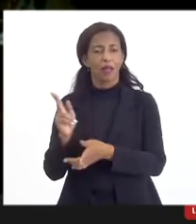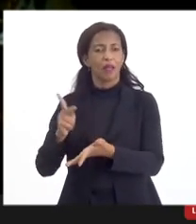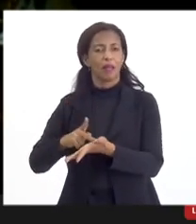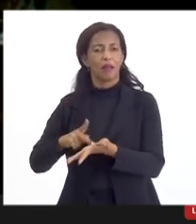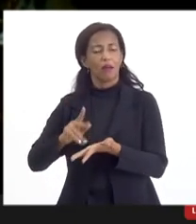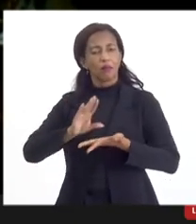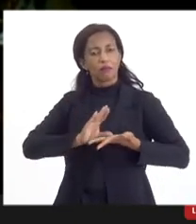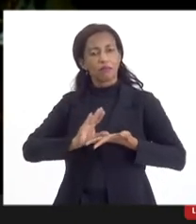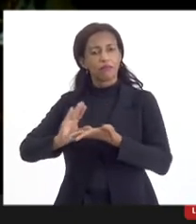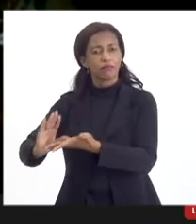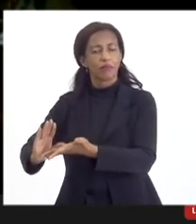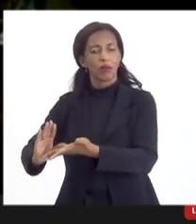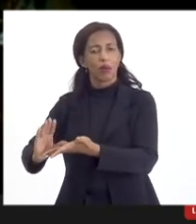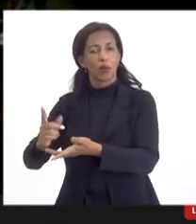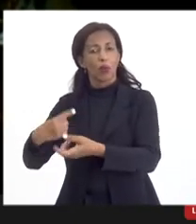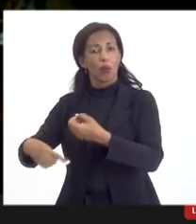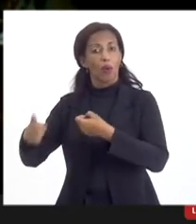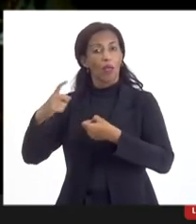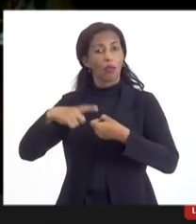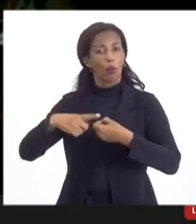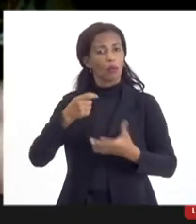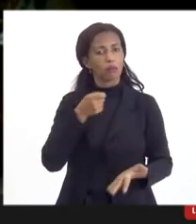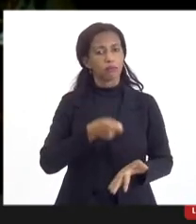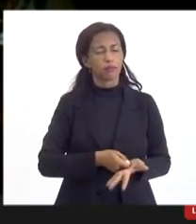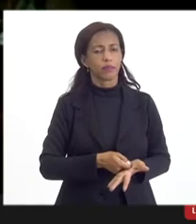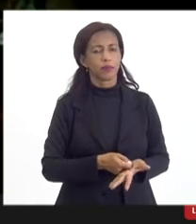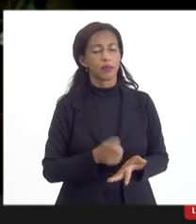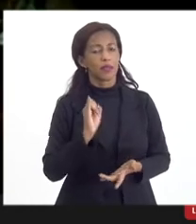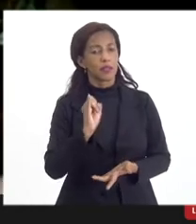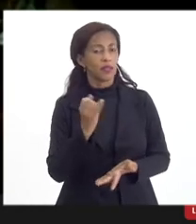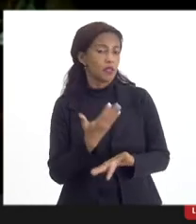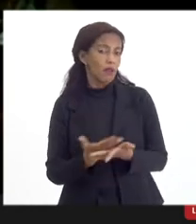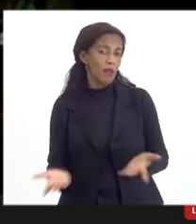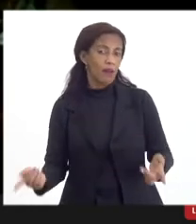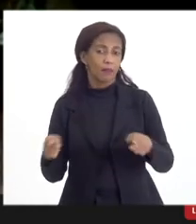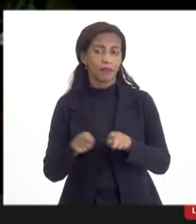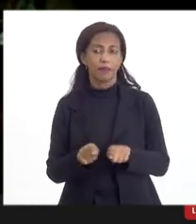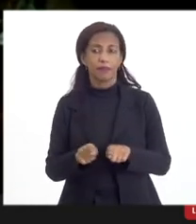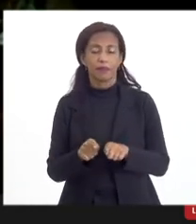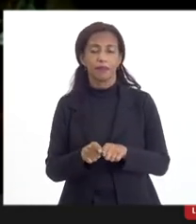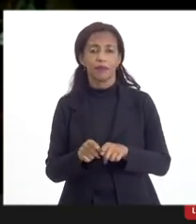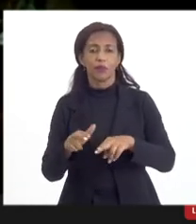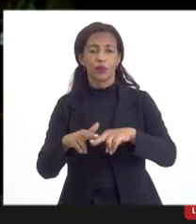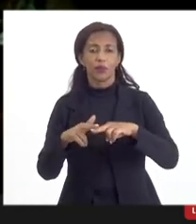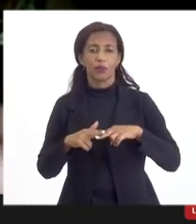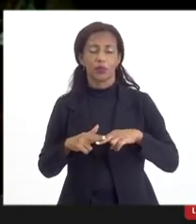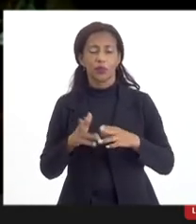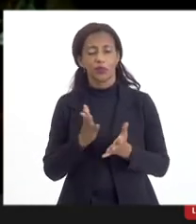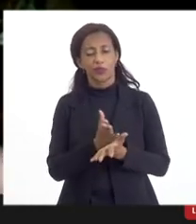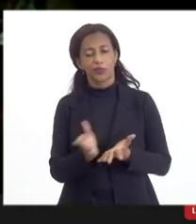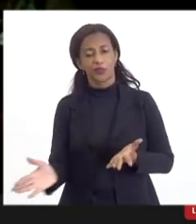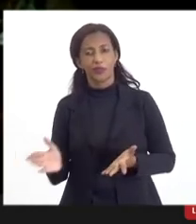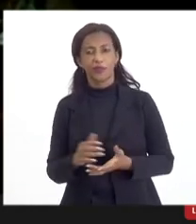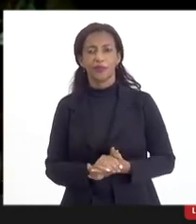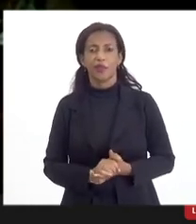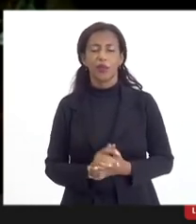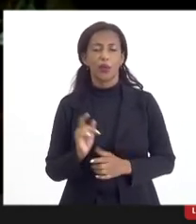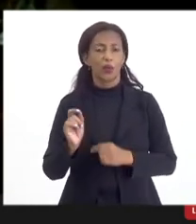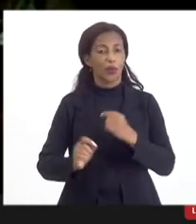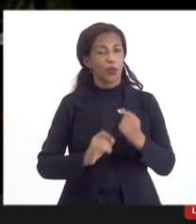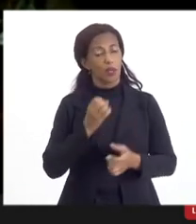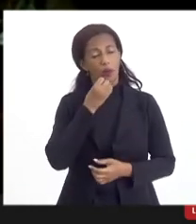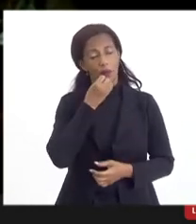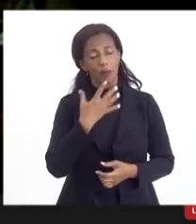aplicação com o retorno garantido, senão acaba sendo também motivo aí de desvios, do que é uma boa